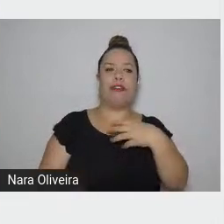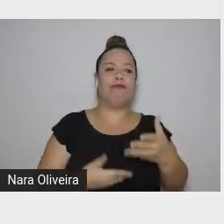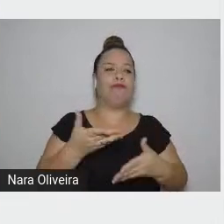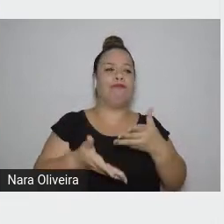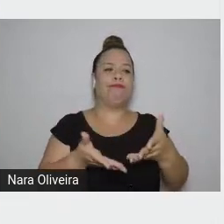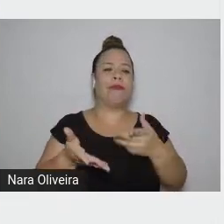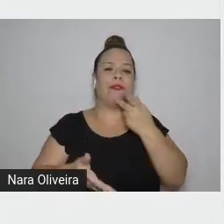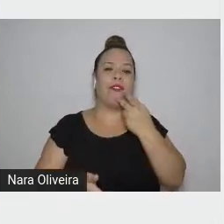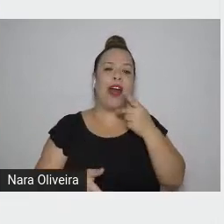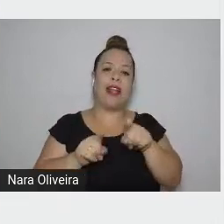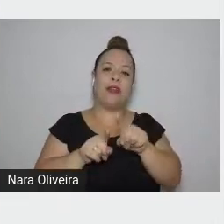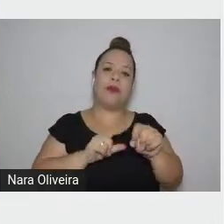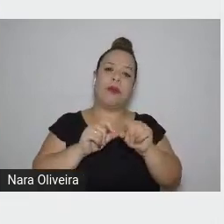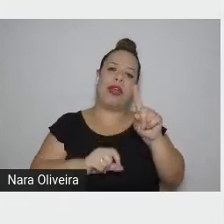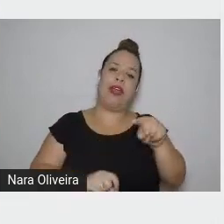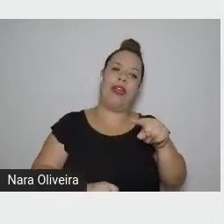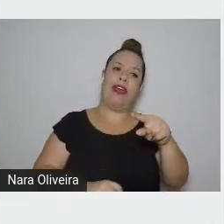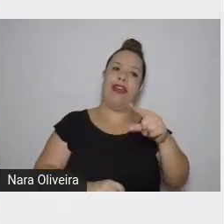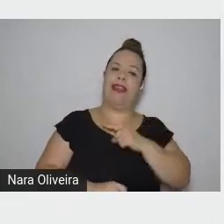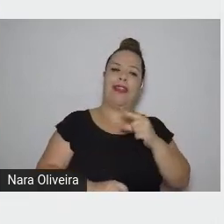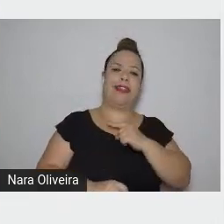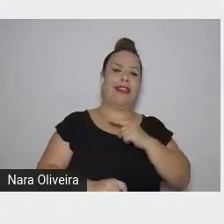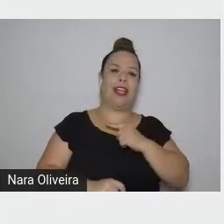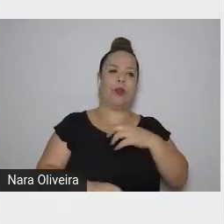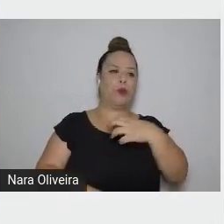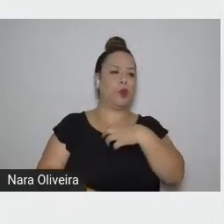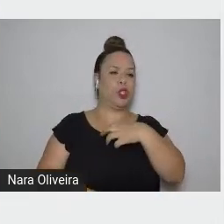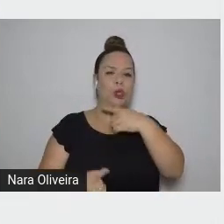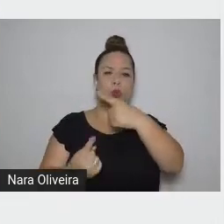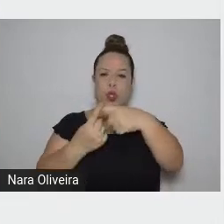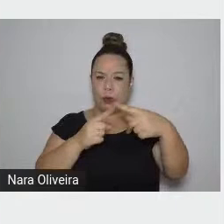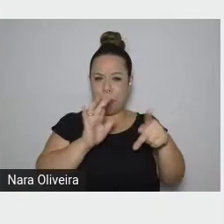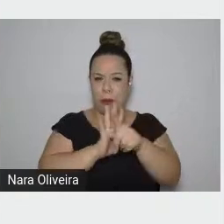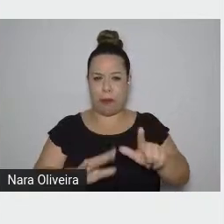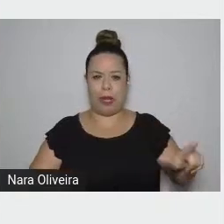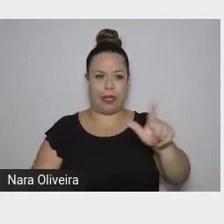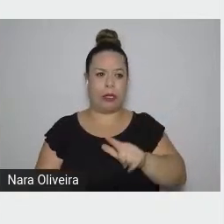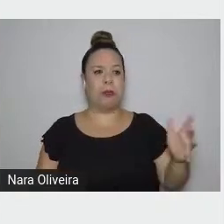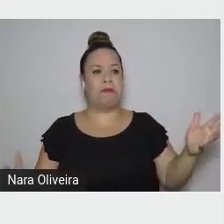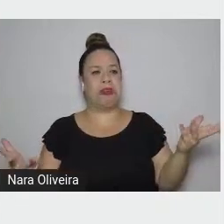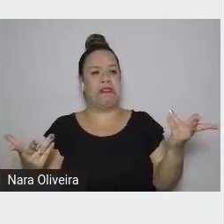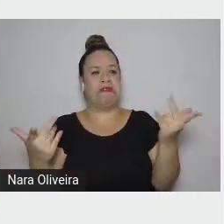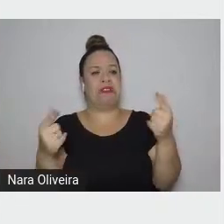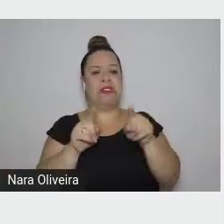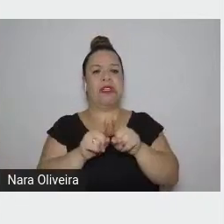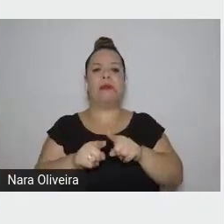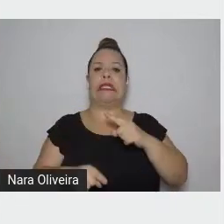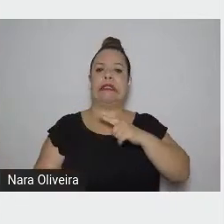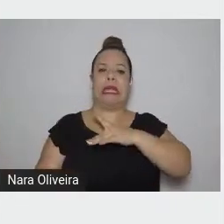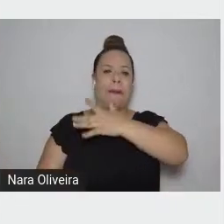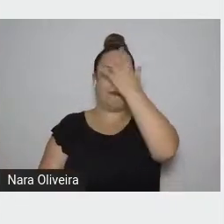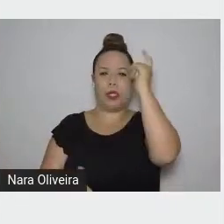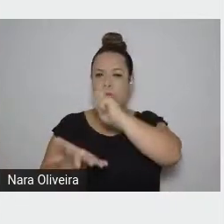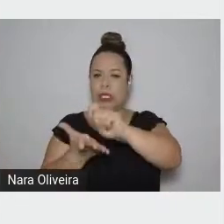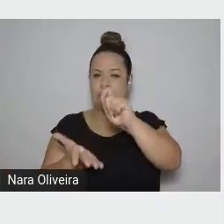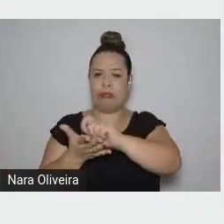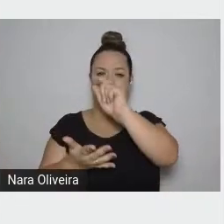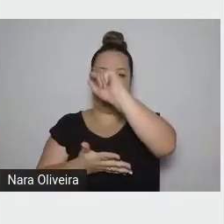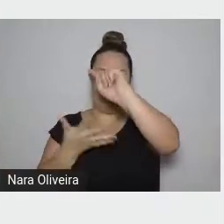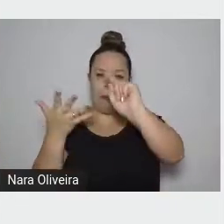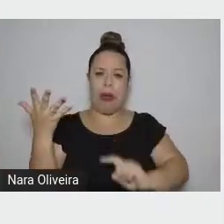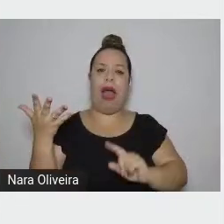tradição literária de Fernão Lopes a Vieira, Camilo Castelo Branco, essa de Queiroz e